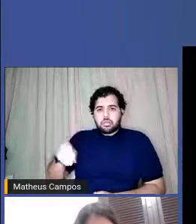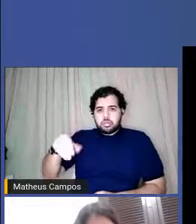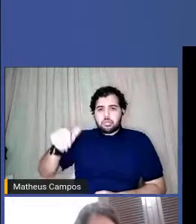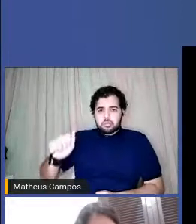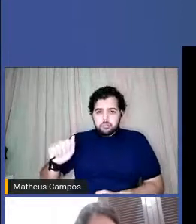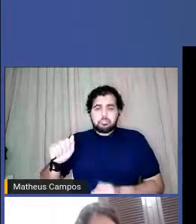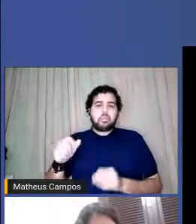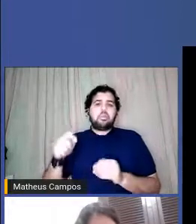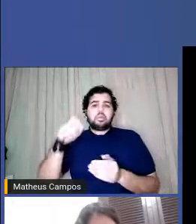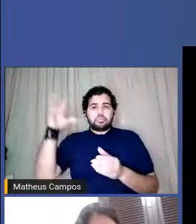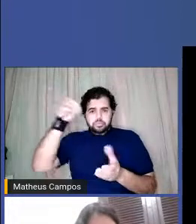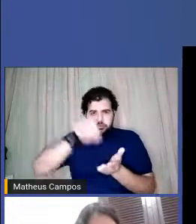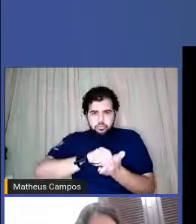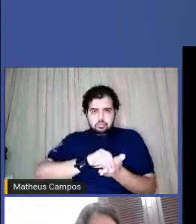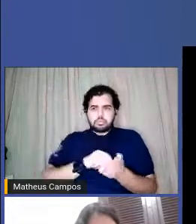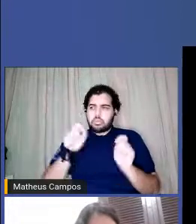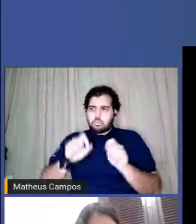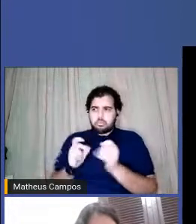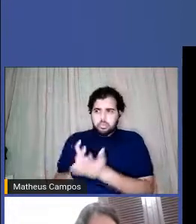Posso continuar, Aís?